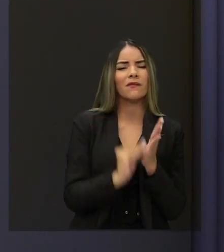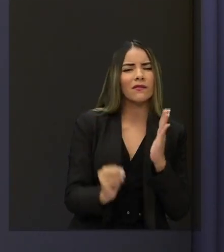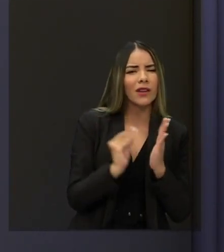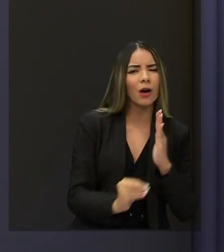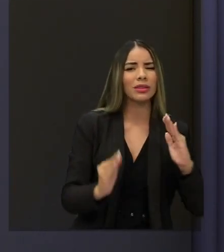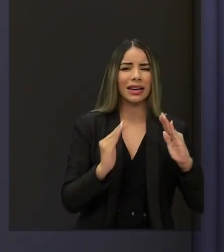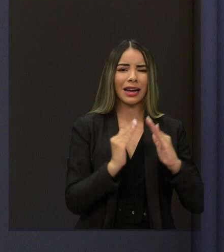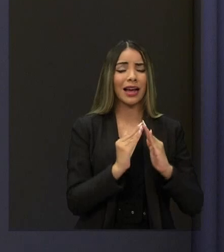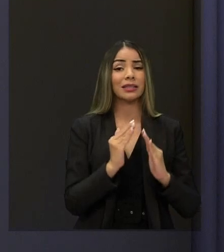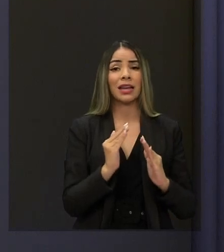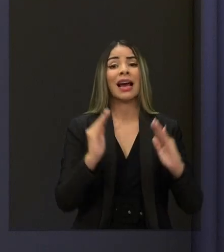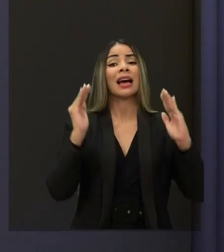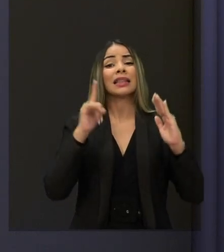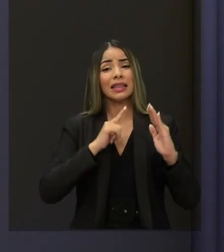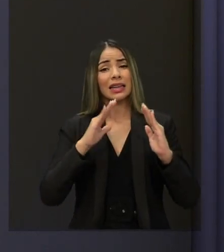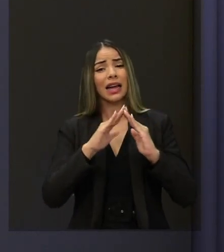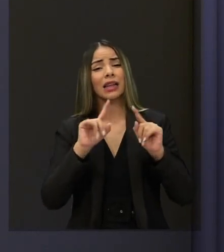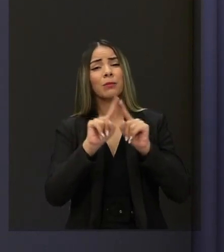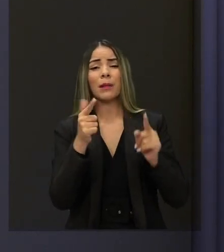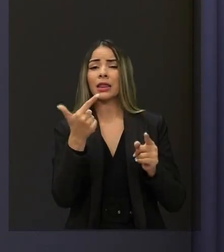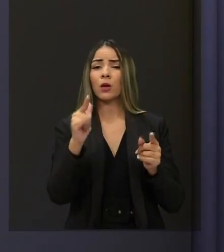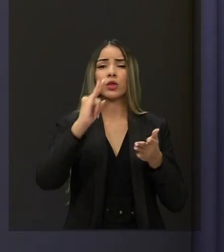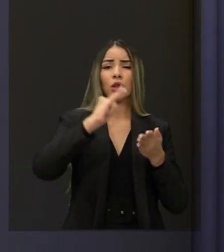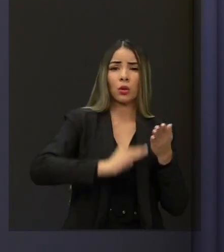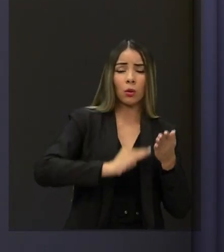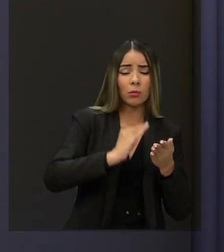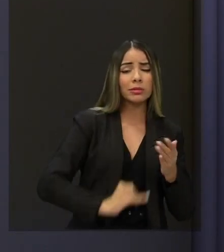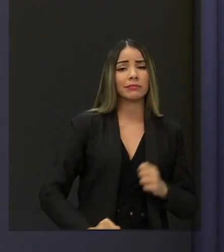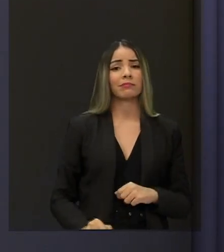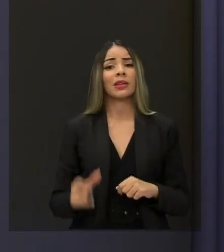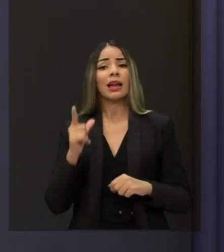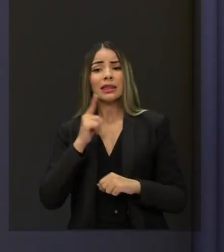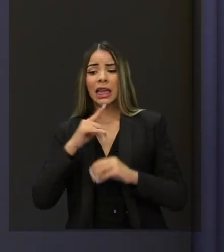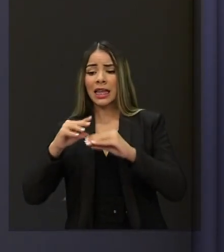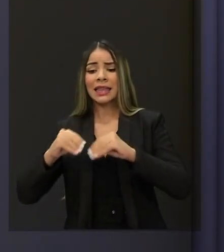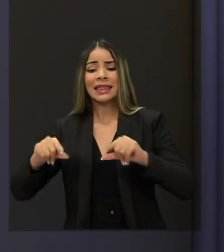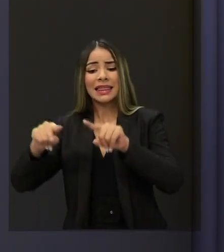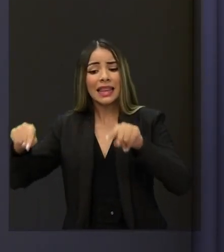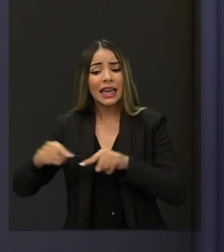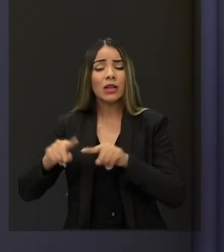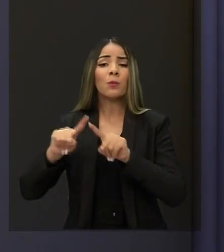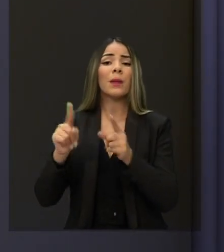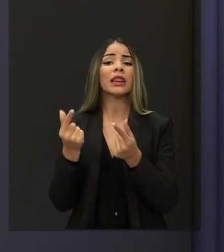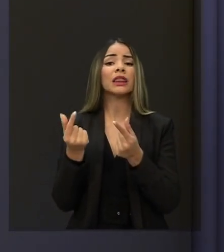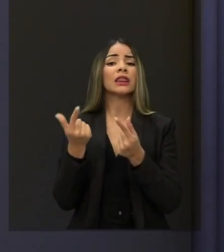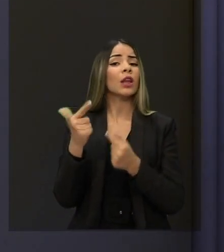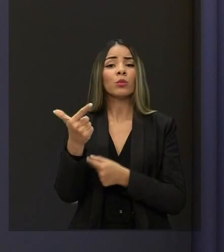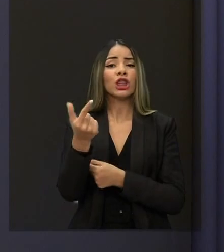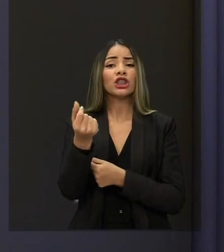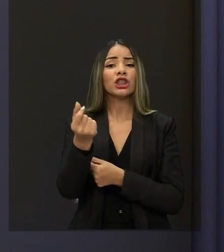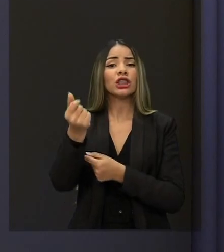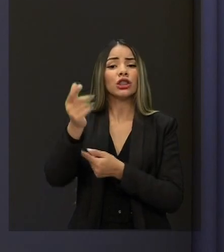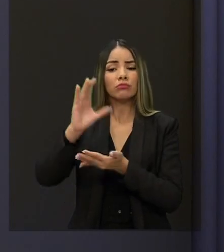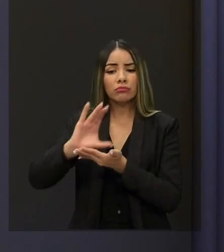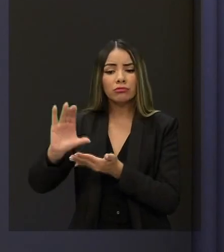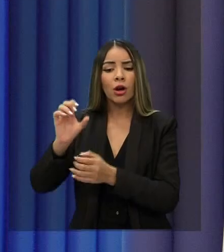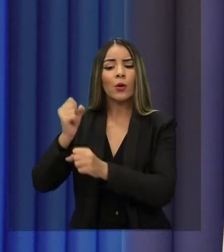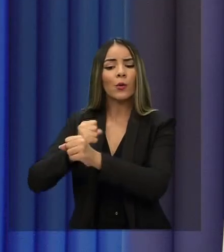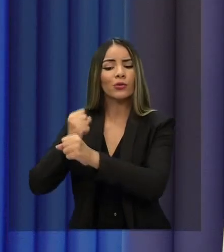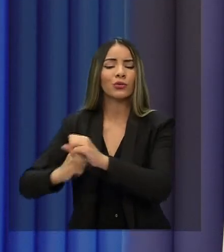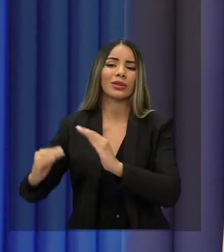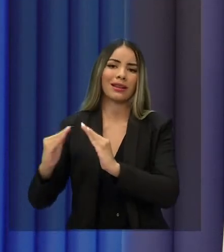sem o papel da casa, porque tem gente que tem um terreno mas não tem condição de levantar a casa. E é por isso que eu apresentei essas propostas e vou fazer.